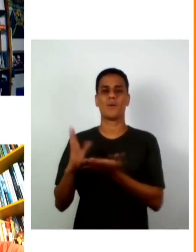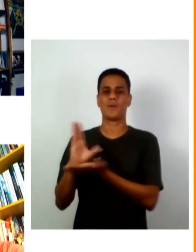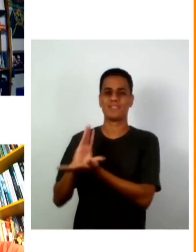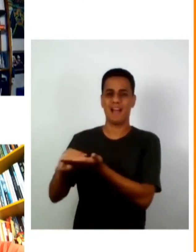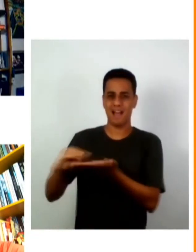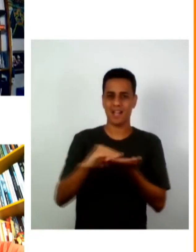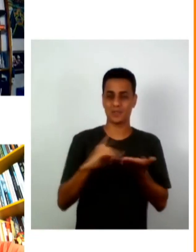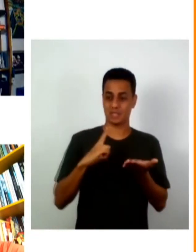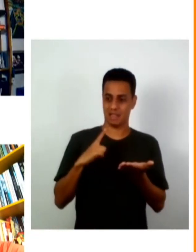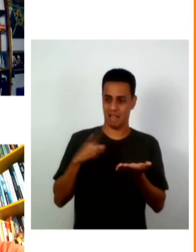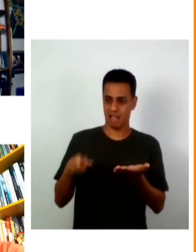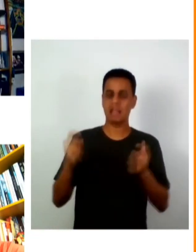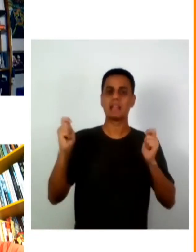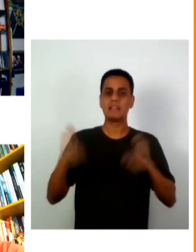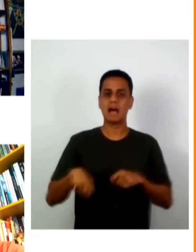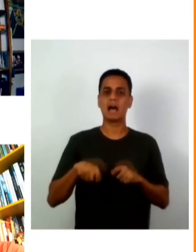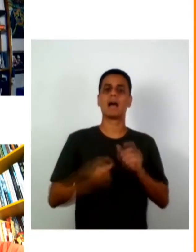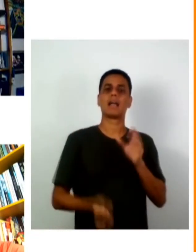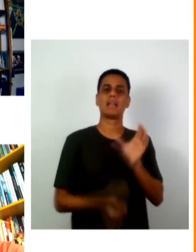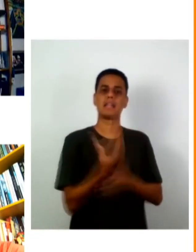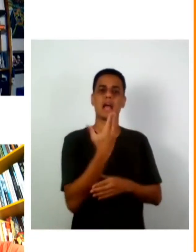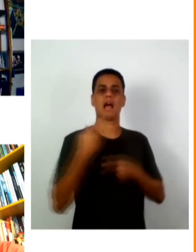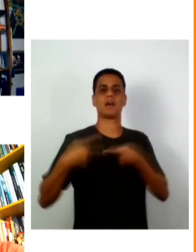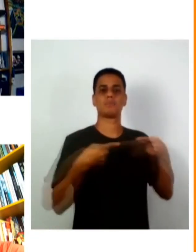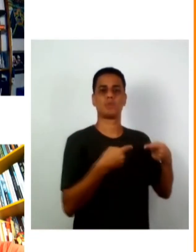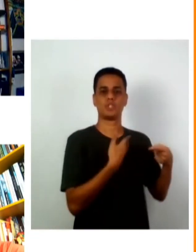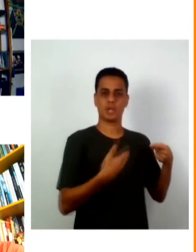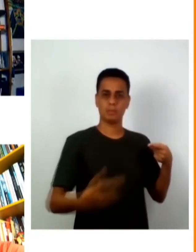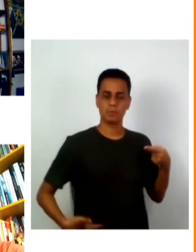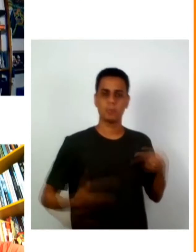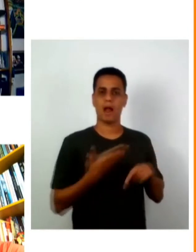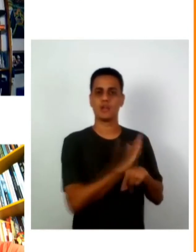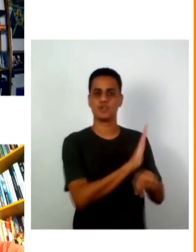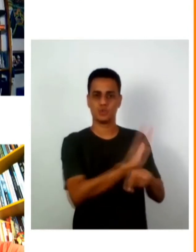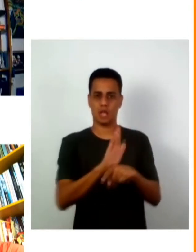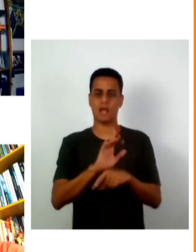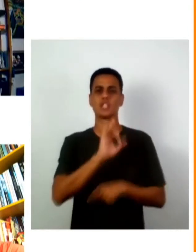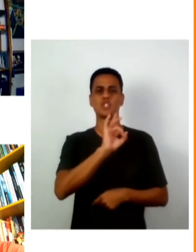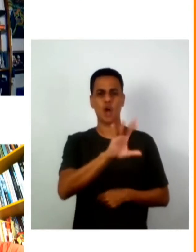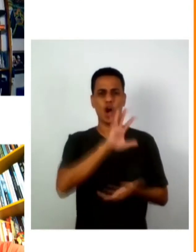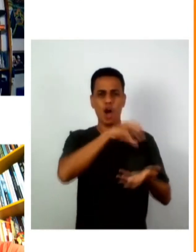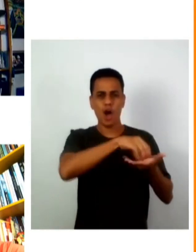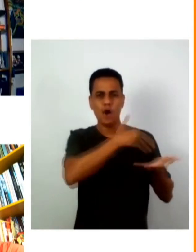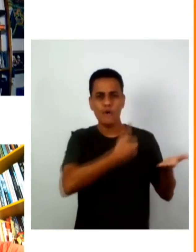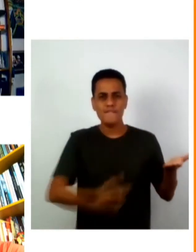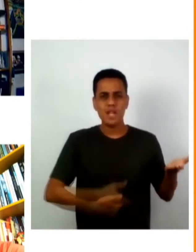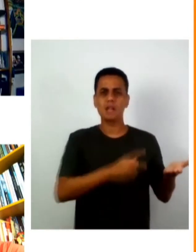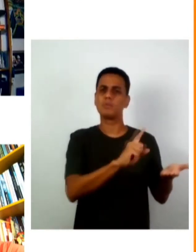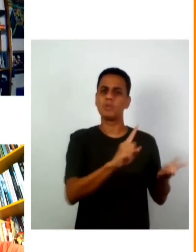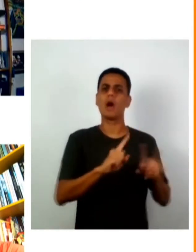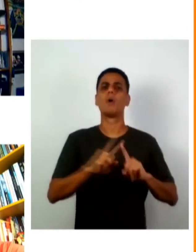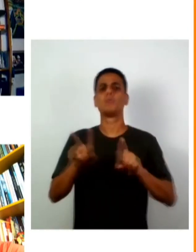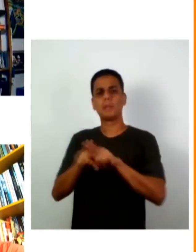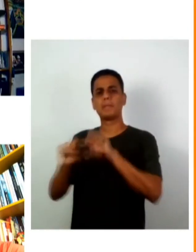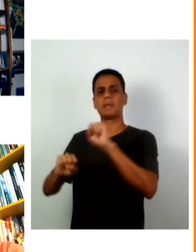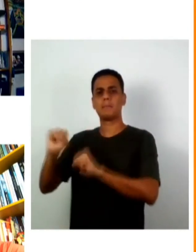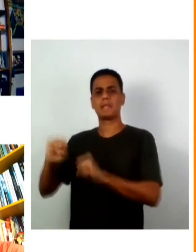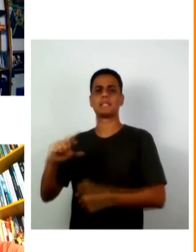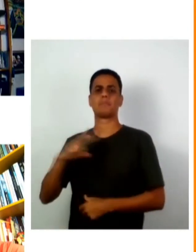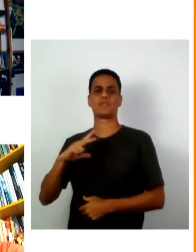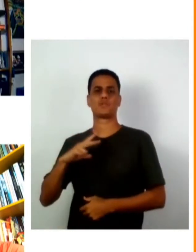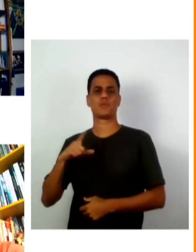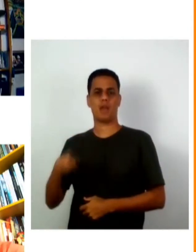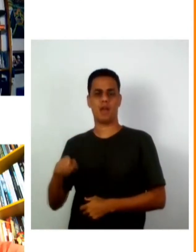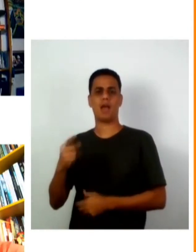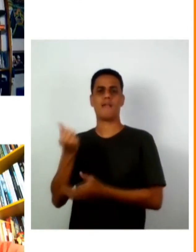possível influir em políticas públicas não só do ponto de vista do poder público mas também como das iniciativas privadas pela área de investimento